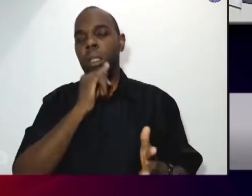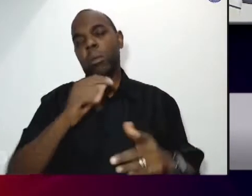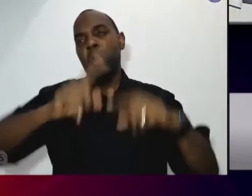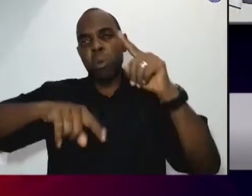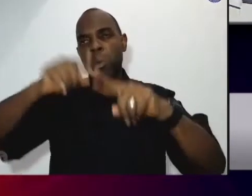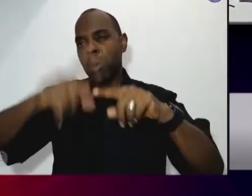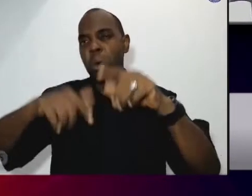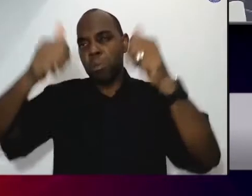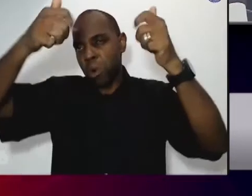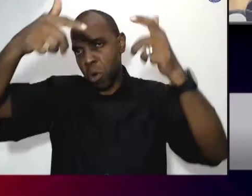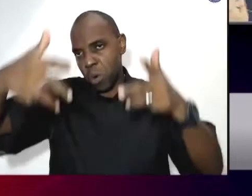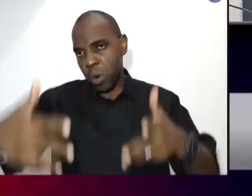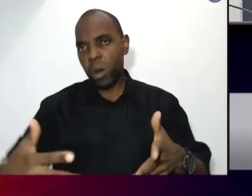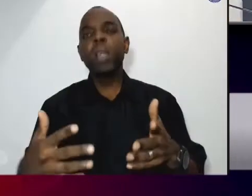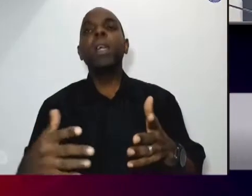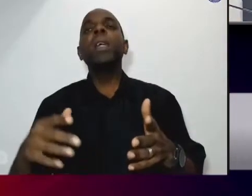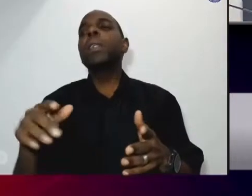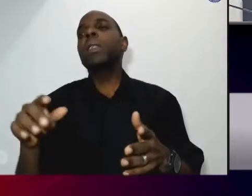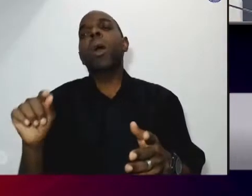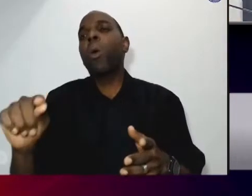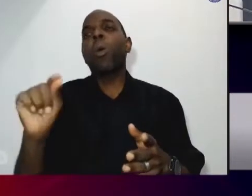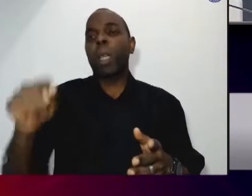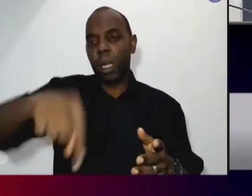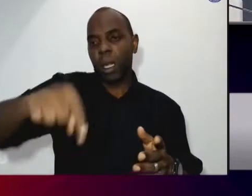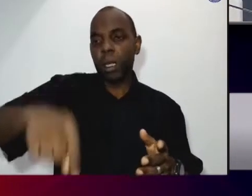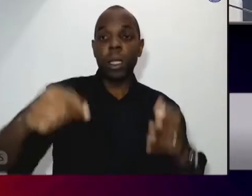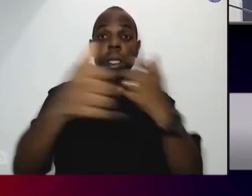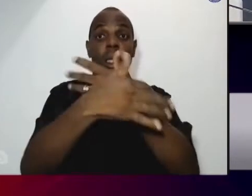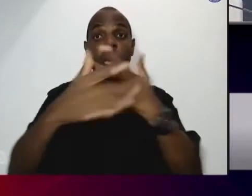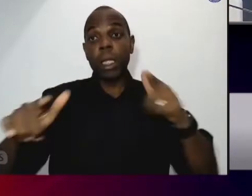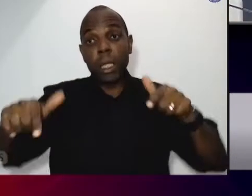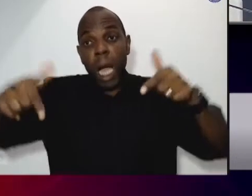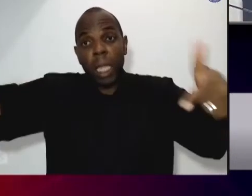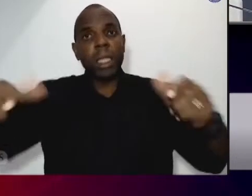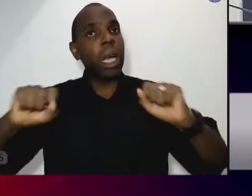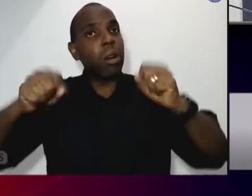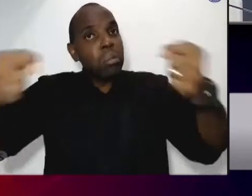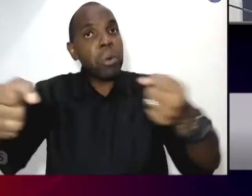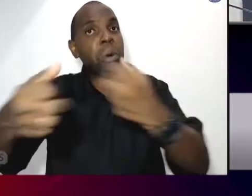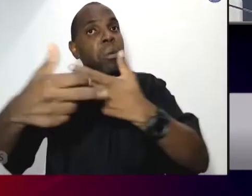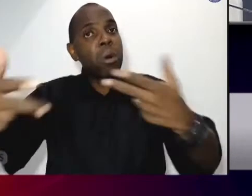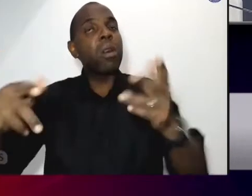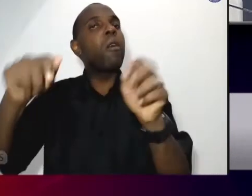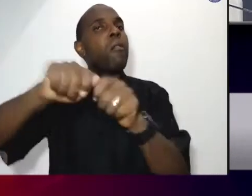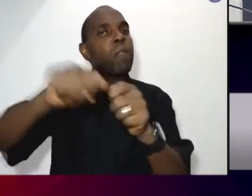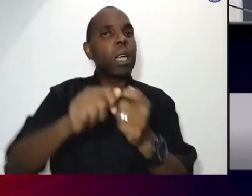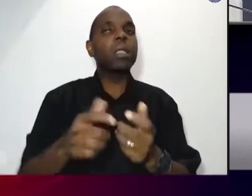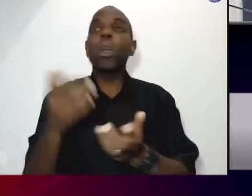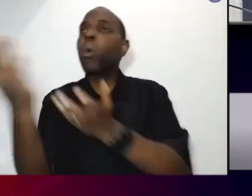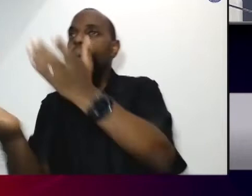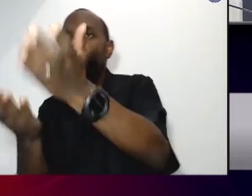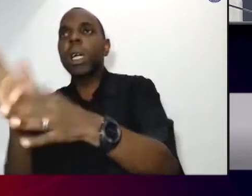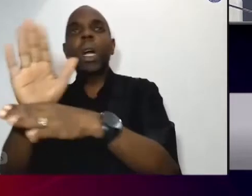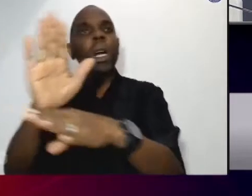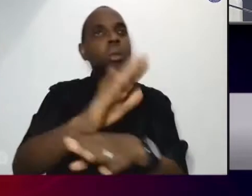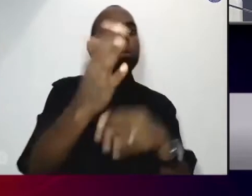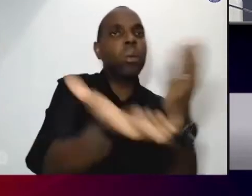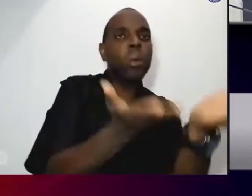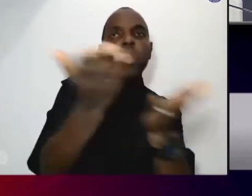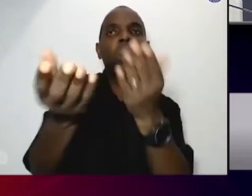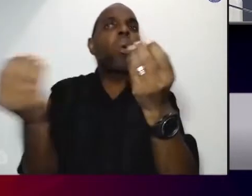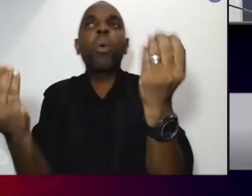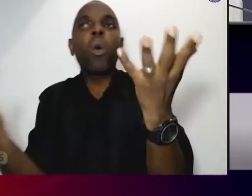quais são as outras ações que o município trabalha em relação ao cuidar. Porém, o